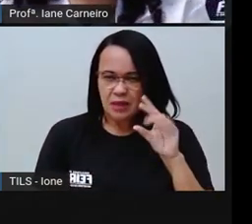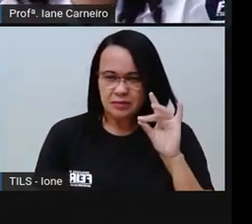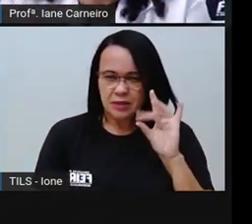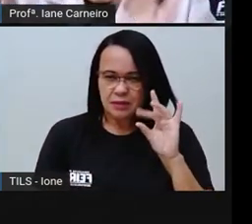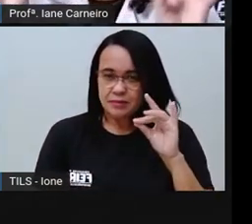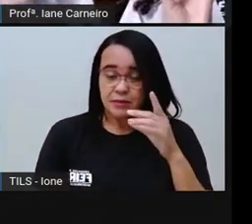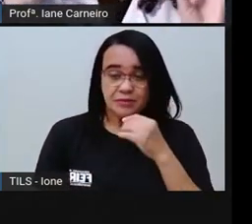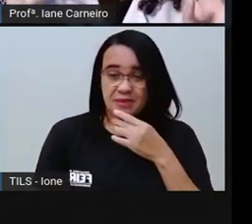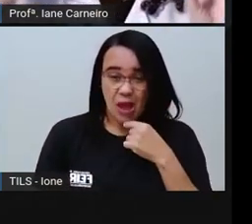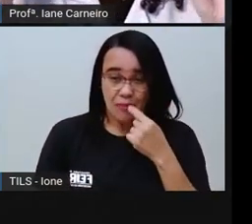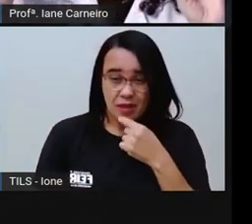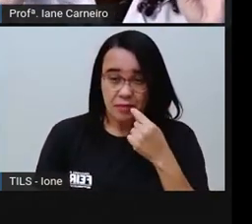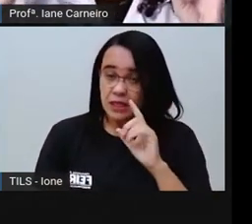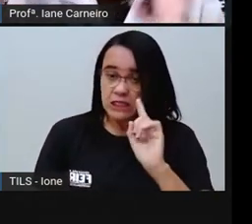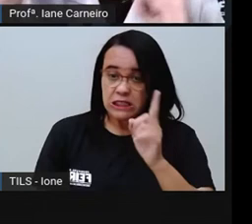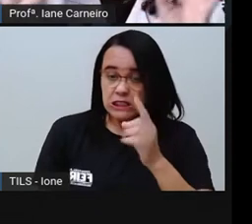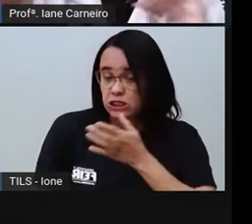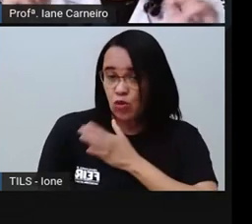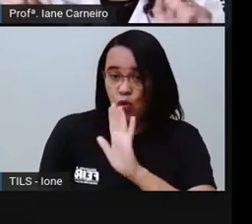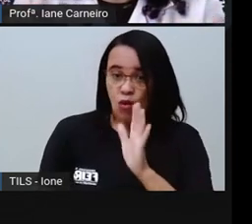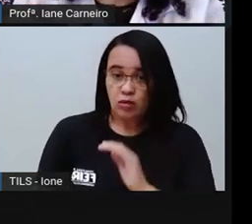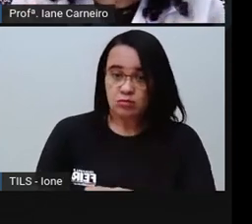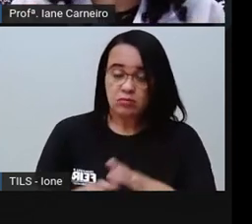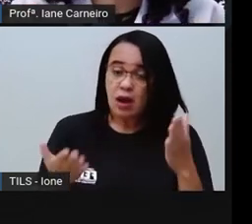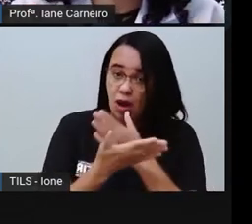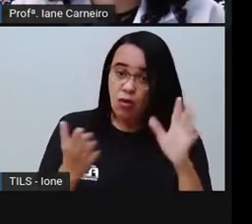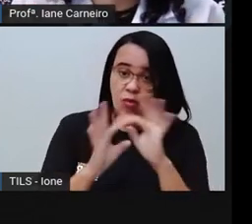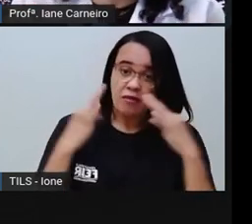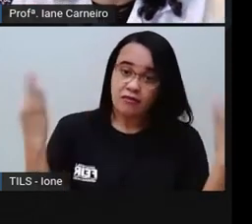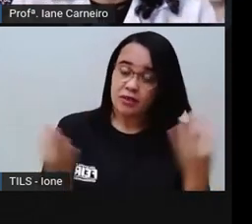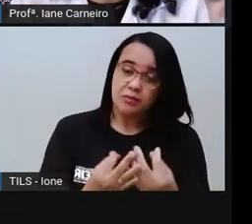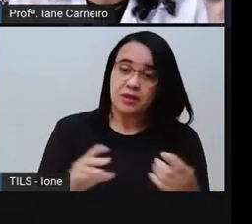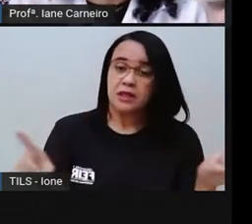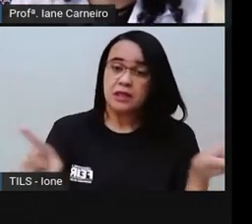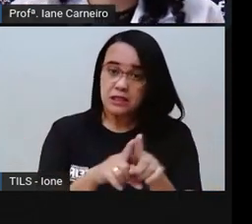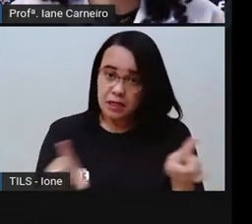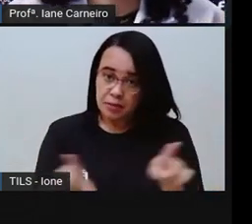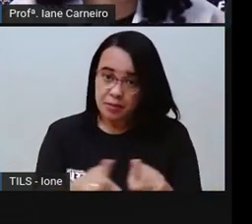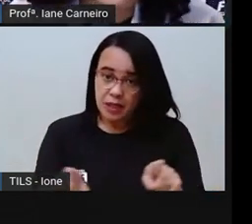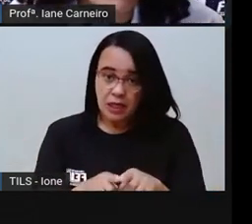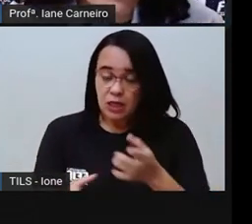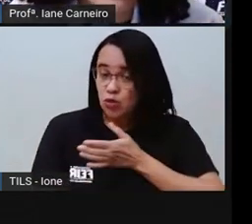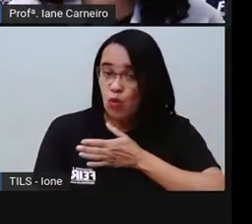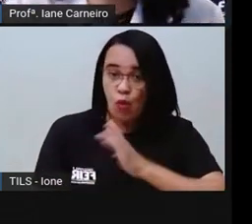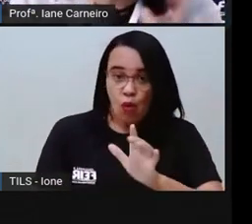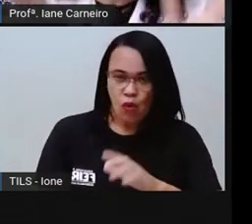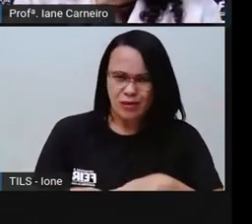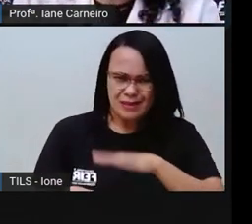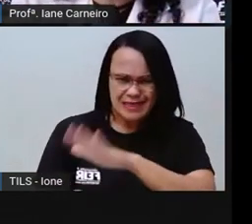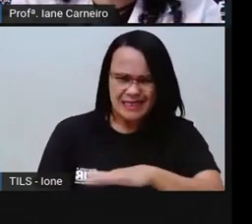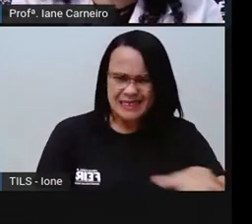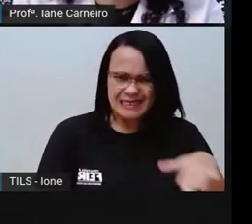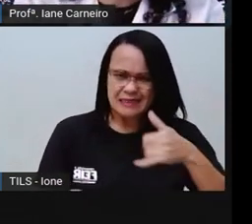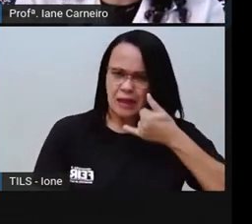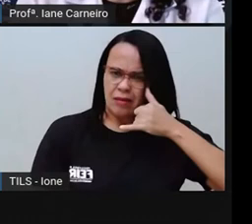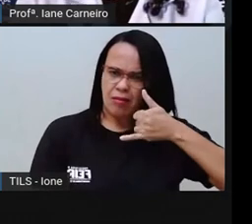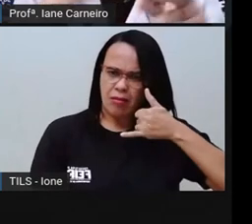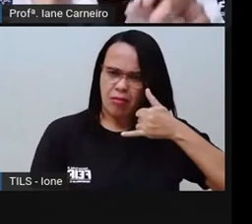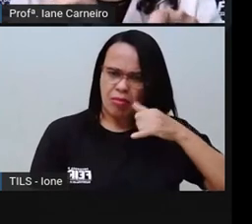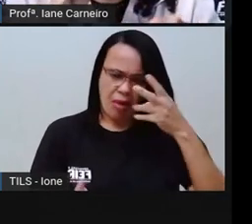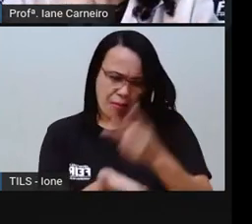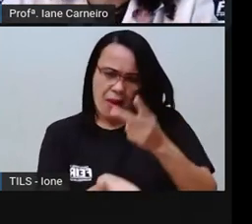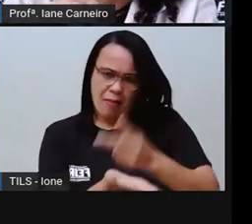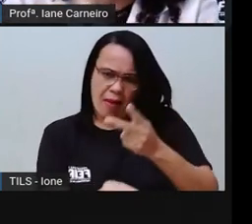chiclete. Tem criança, tem família que não deixa a criança ficar no celular. Tem famílias que não se incomodam, né?